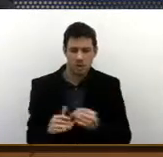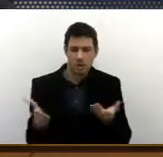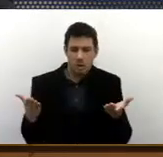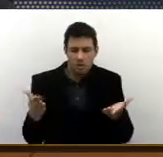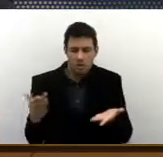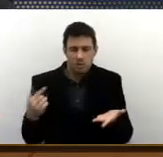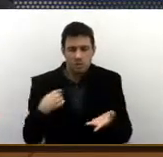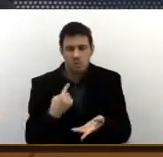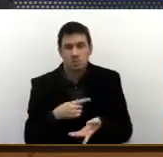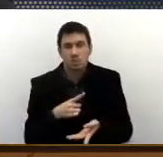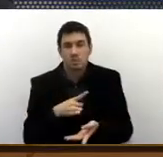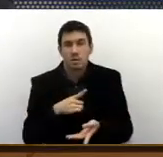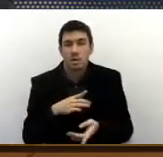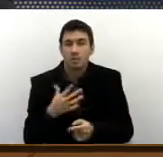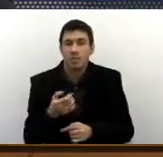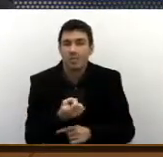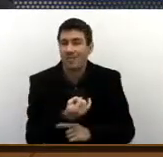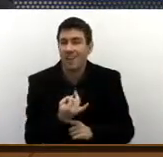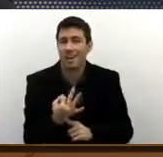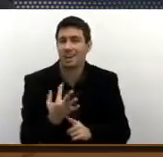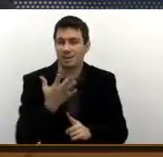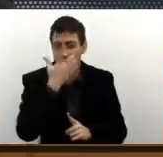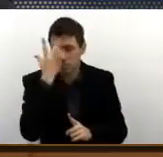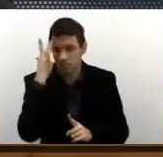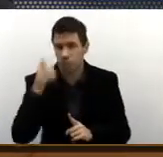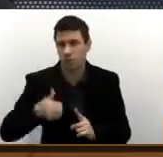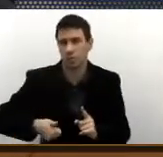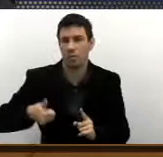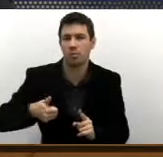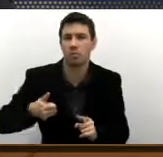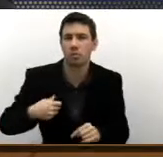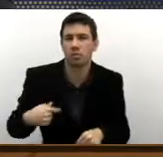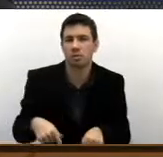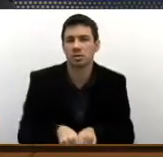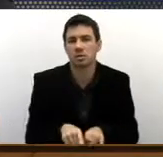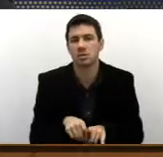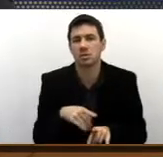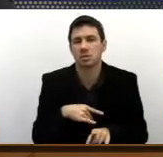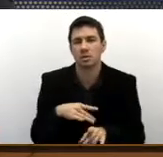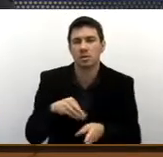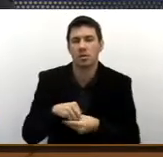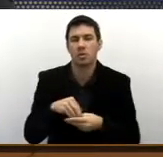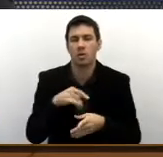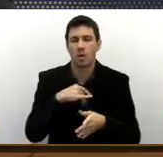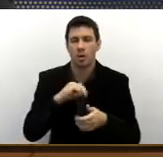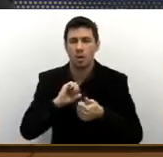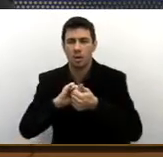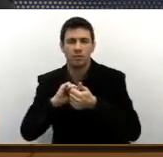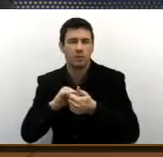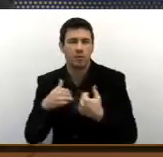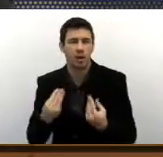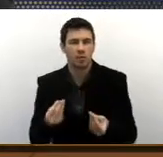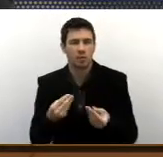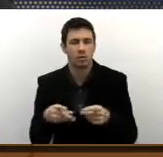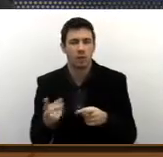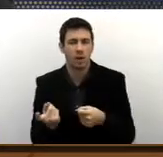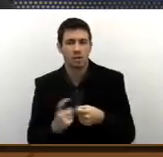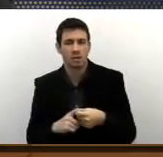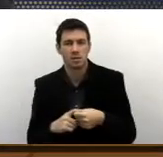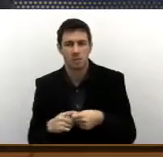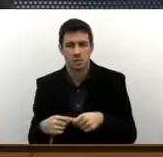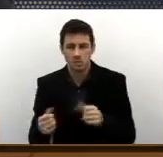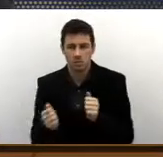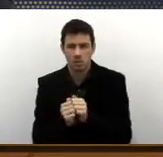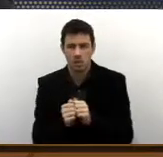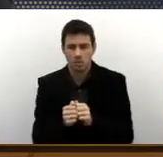por exemplo, nós temos vários bolsistas sendo qualificados em parceria com a Proguaru